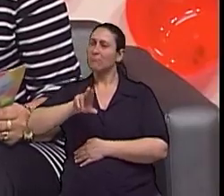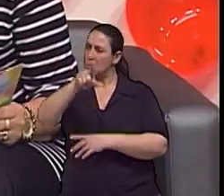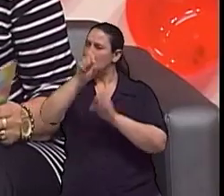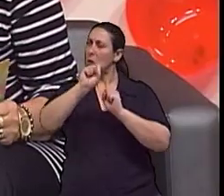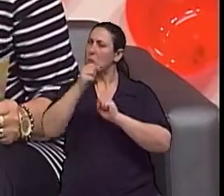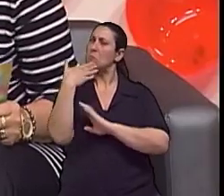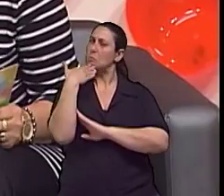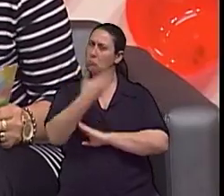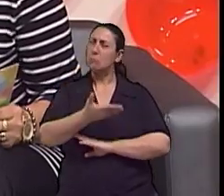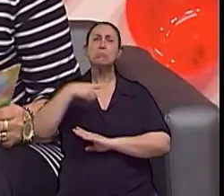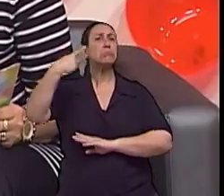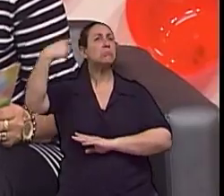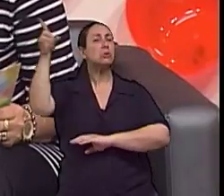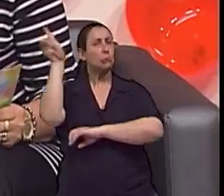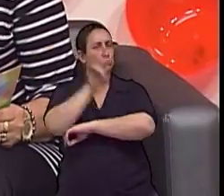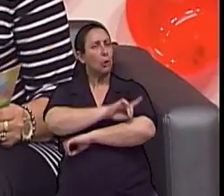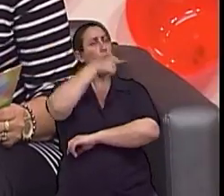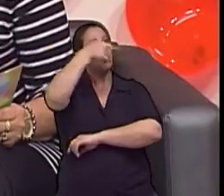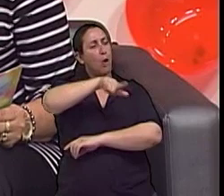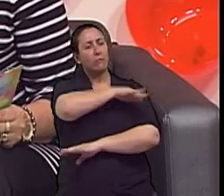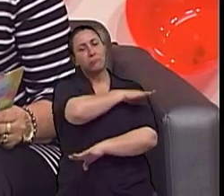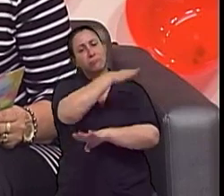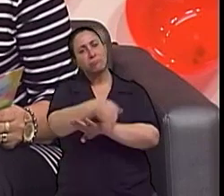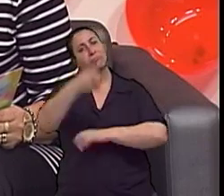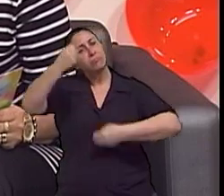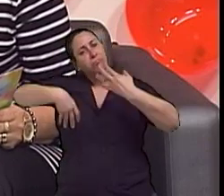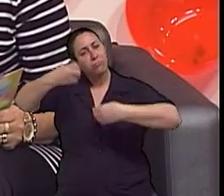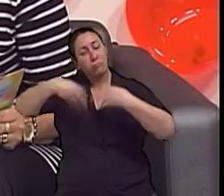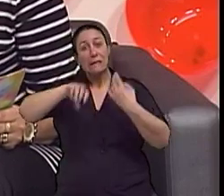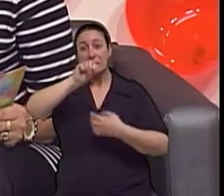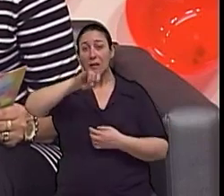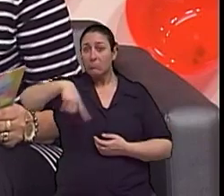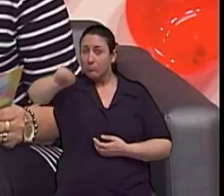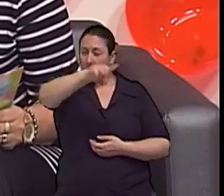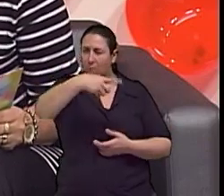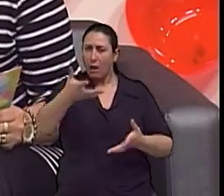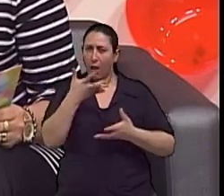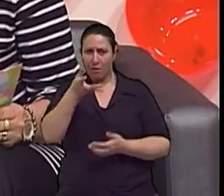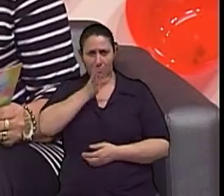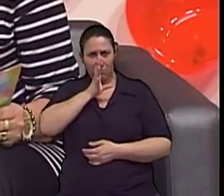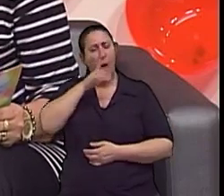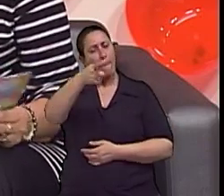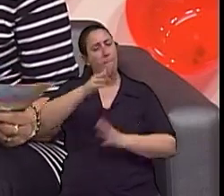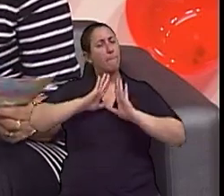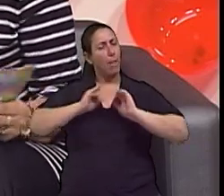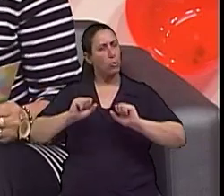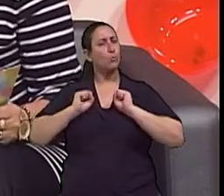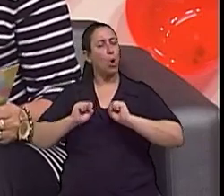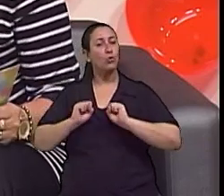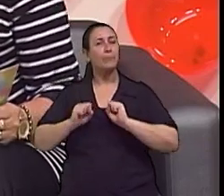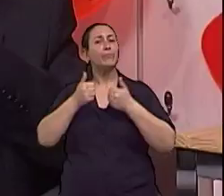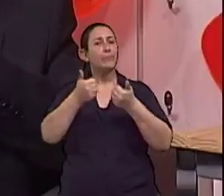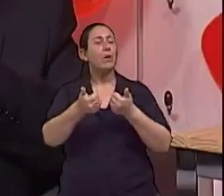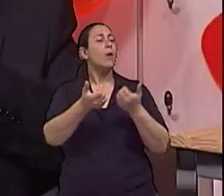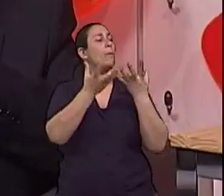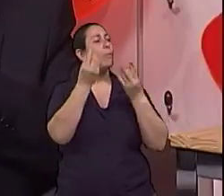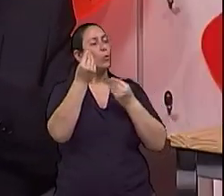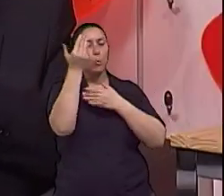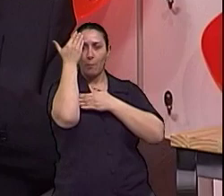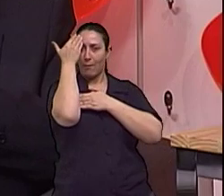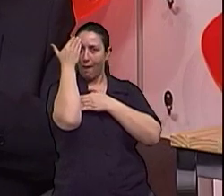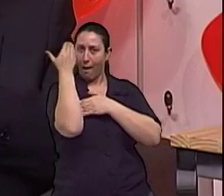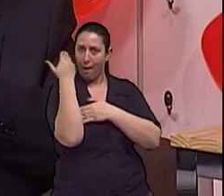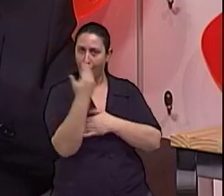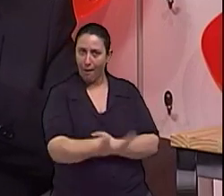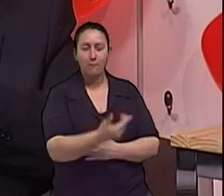daqui a um tempo, retorna ao programa, né? Se quiserem reprise também deste programa, também peçam para a gente. A gente agradece muito